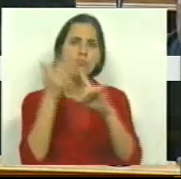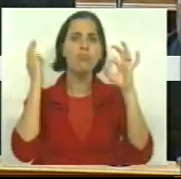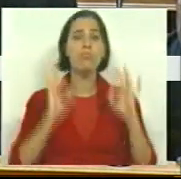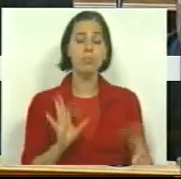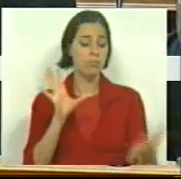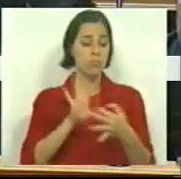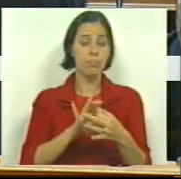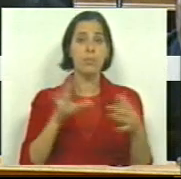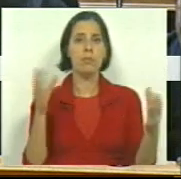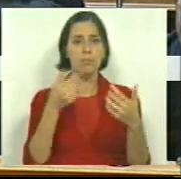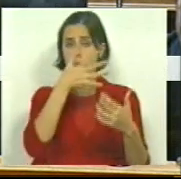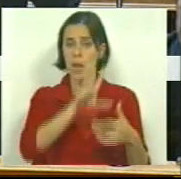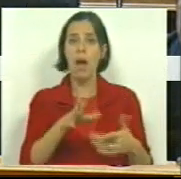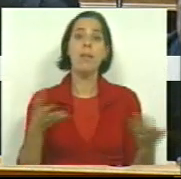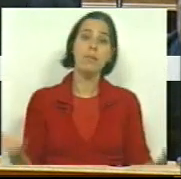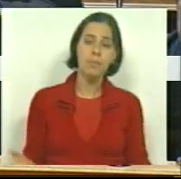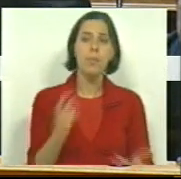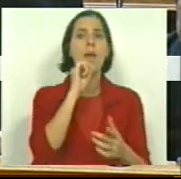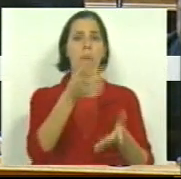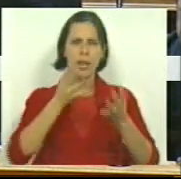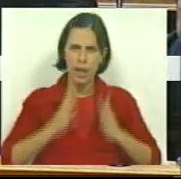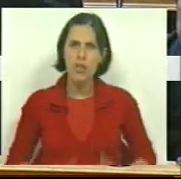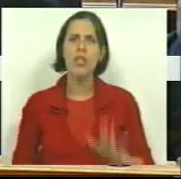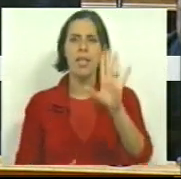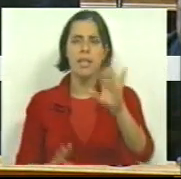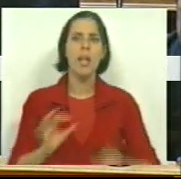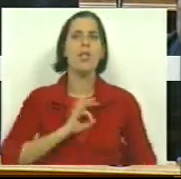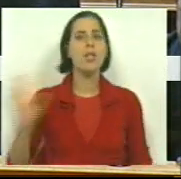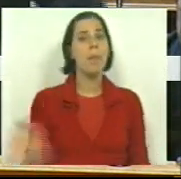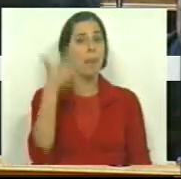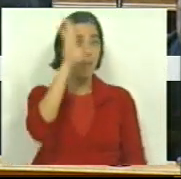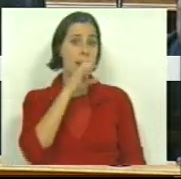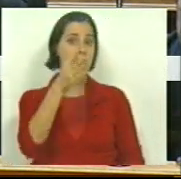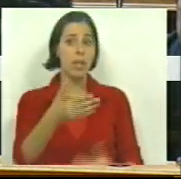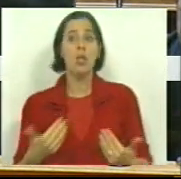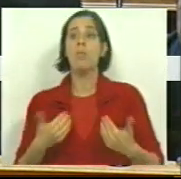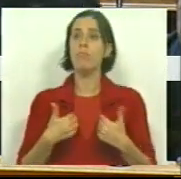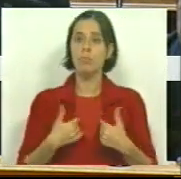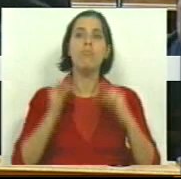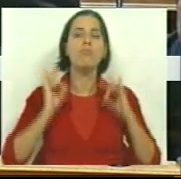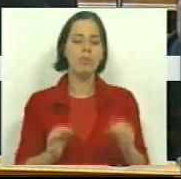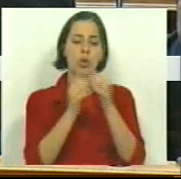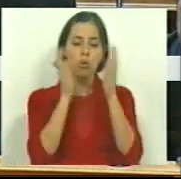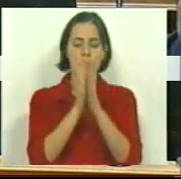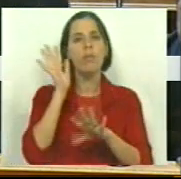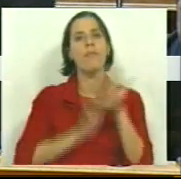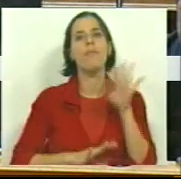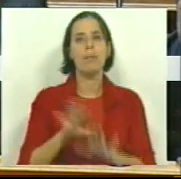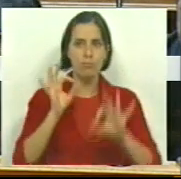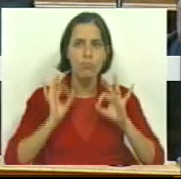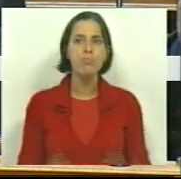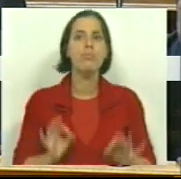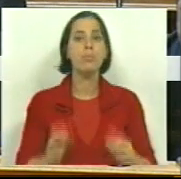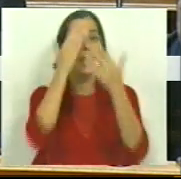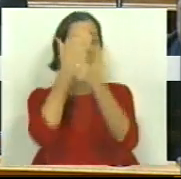que com ela colidem. Pode estar descansado, Sr. Primeiro-Ministro. Da nossa parte, tudo faremos para que